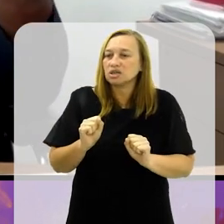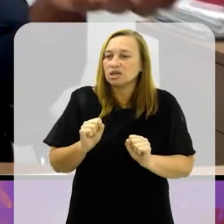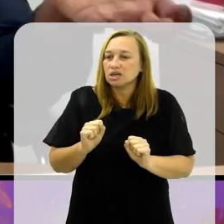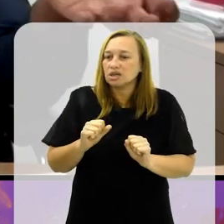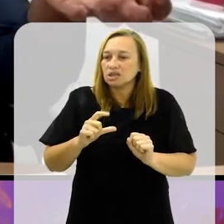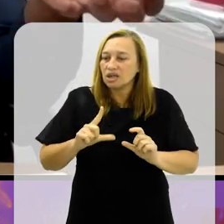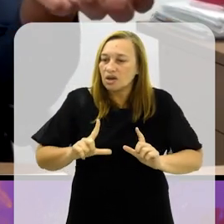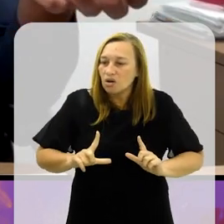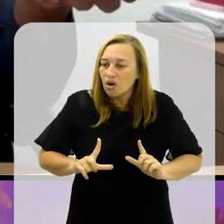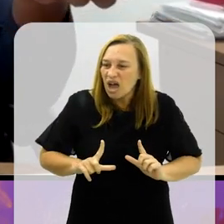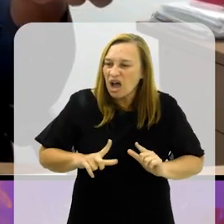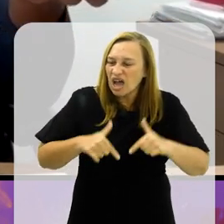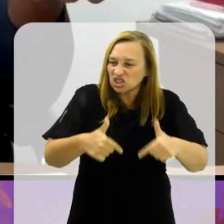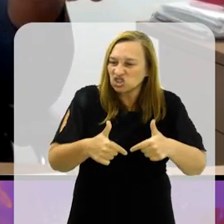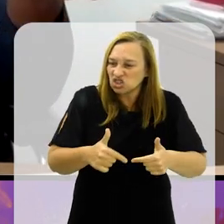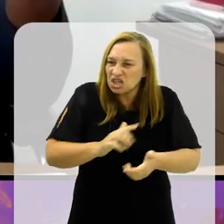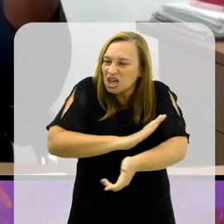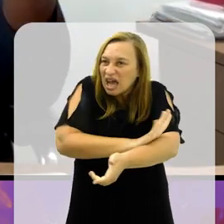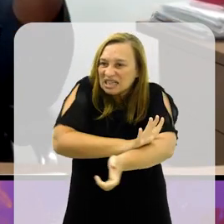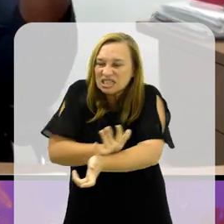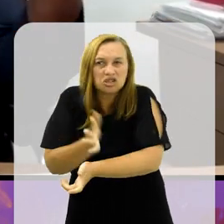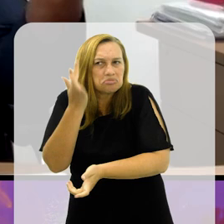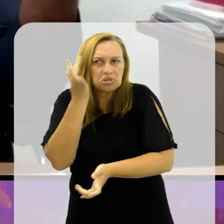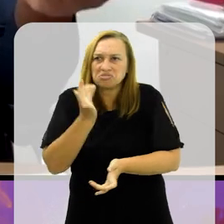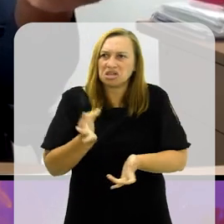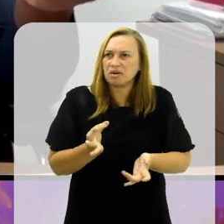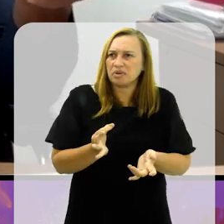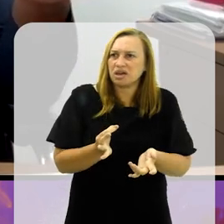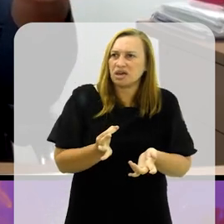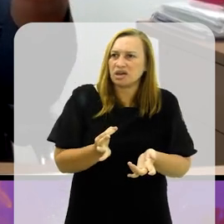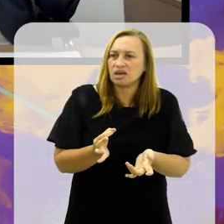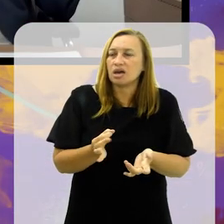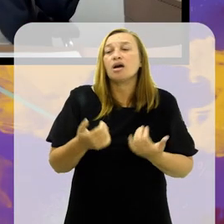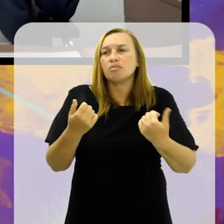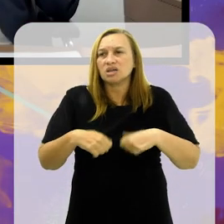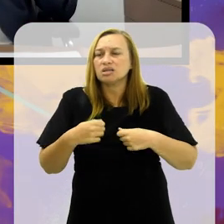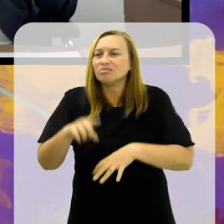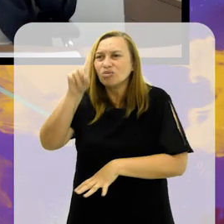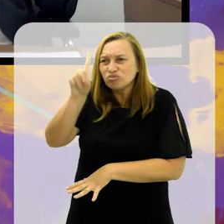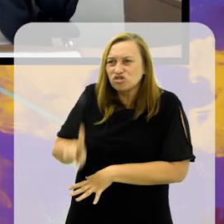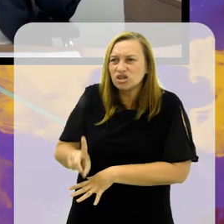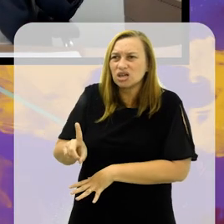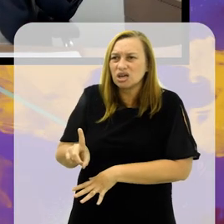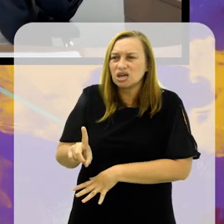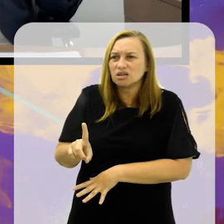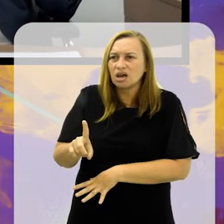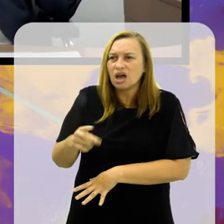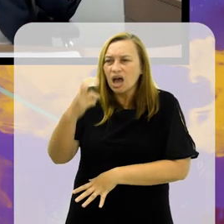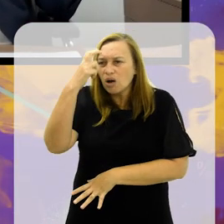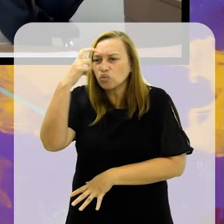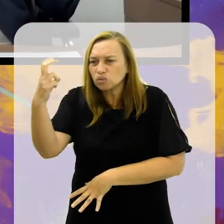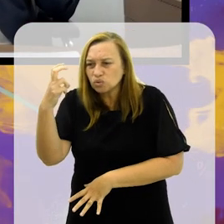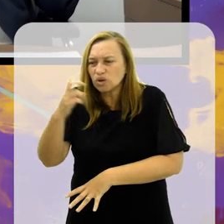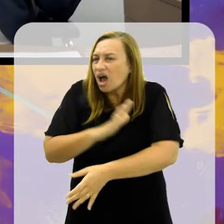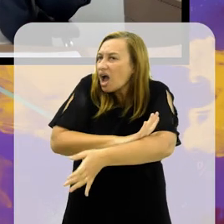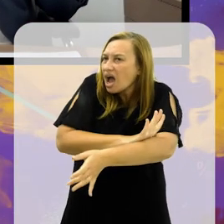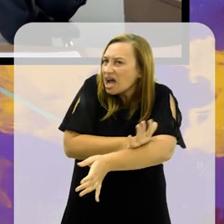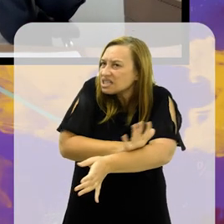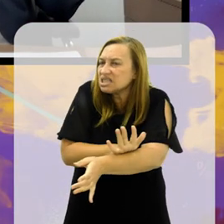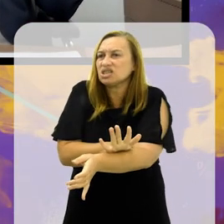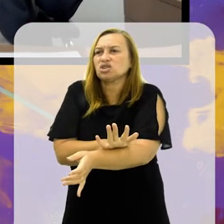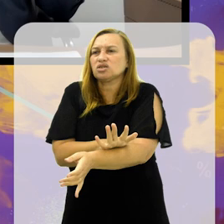ou atos racistas e não saber disso. Temos que dar o direito à nossa cultura